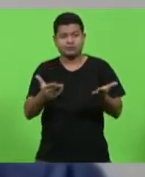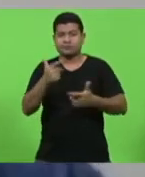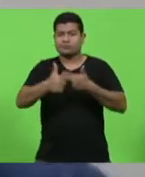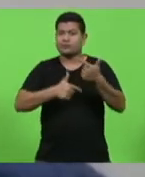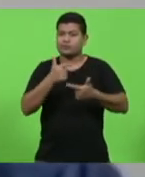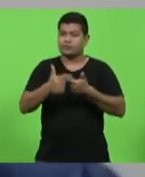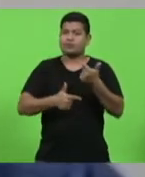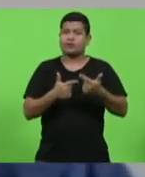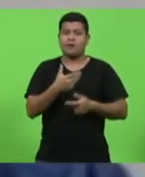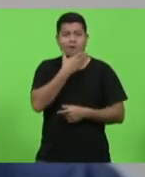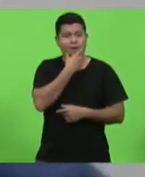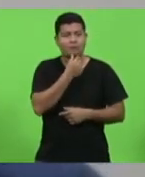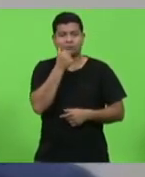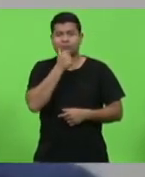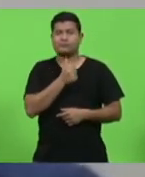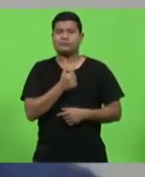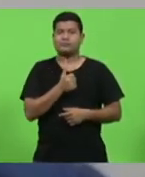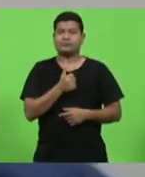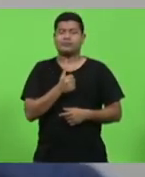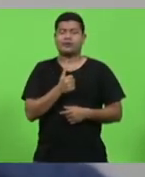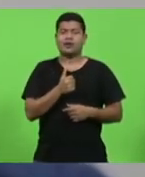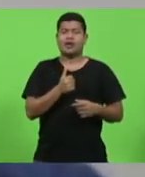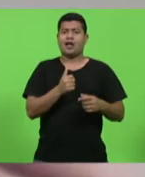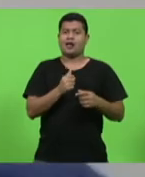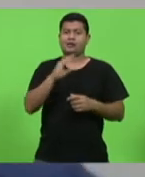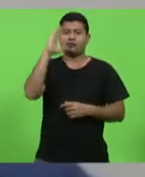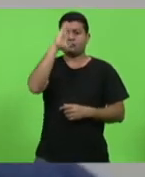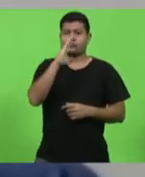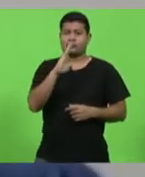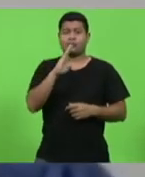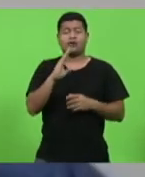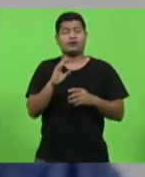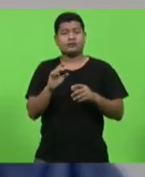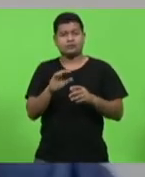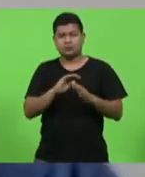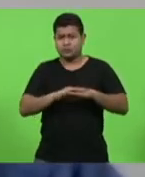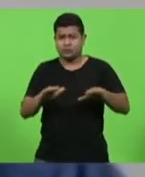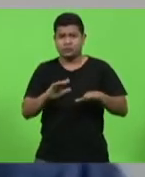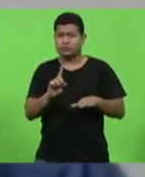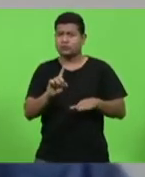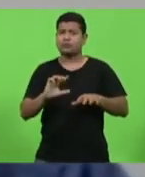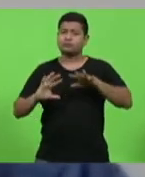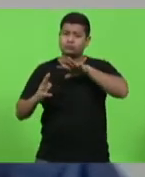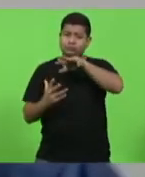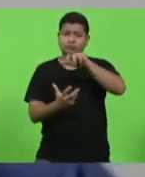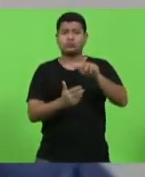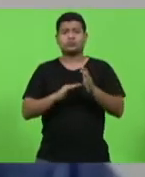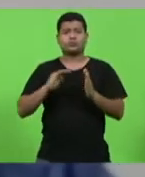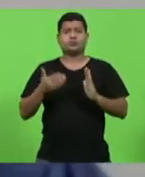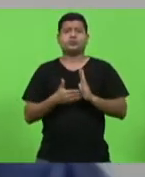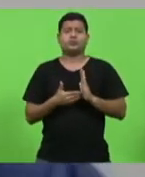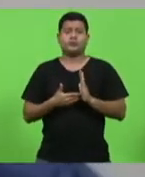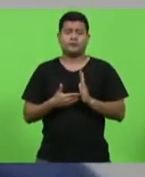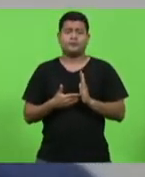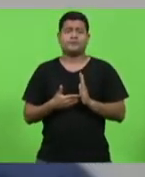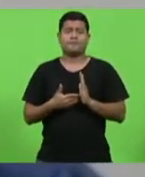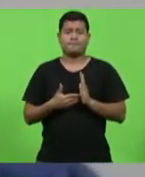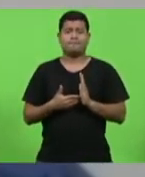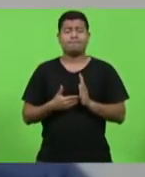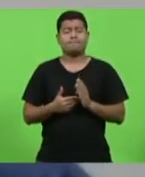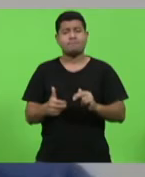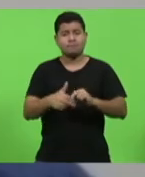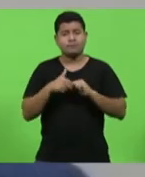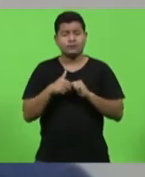trabalhadora a nível mundial. e, portanto, eu